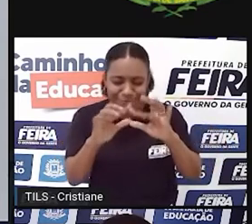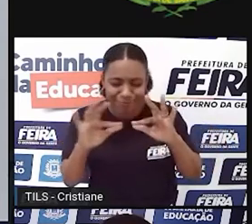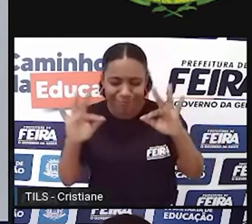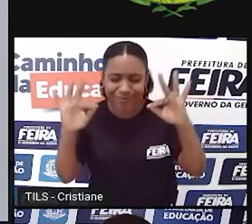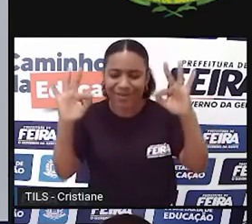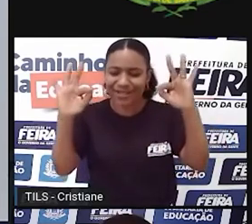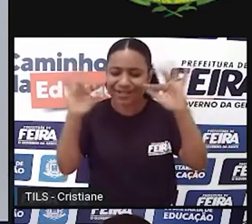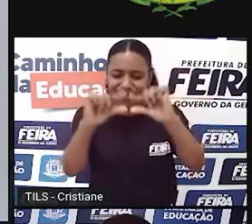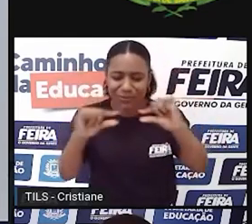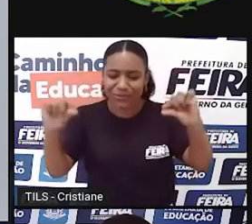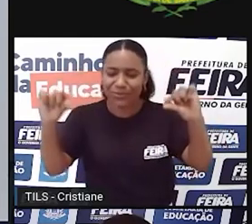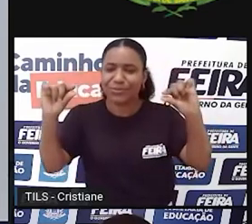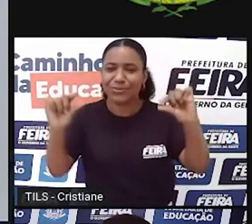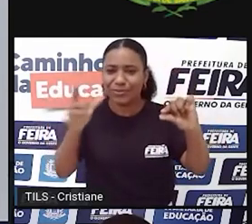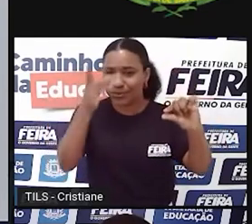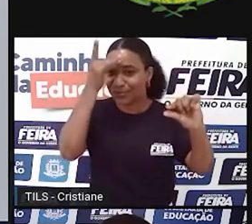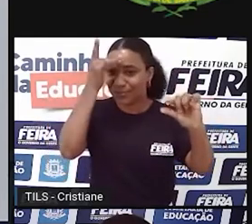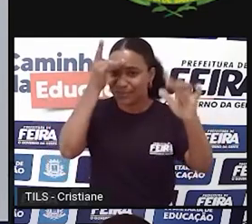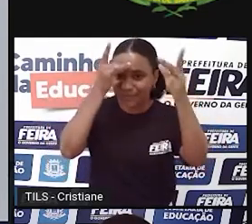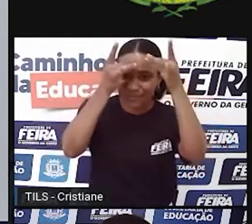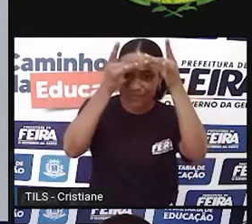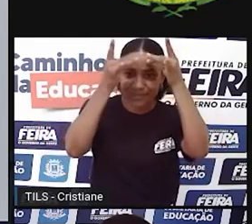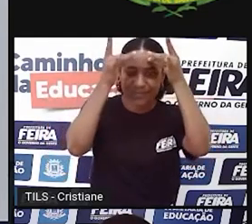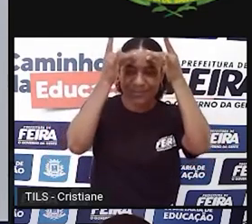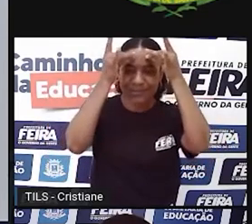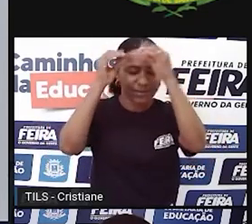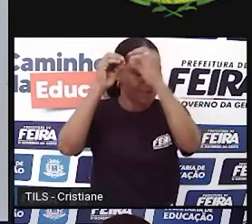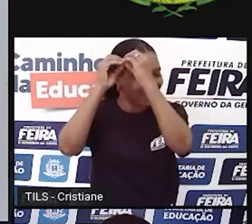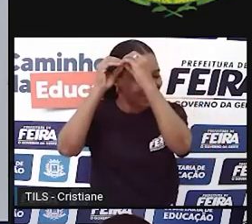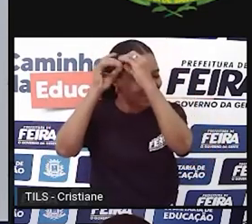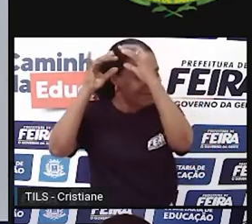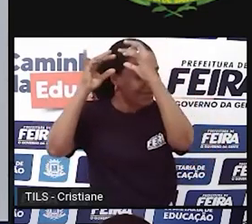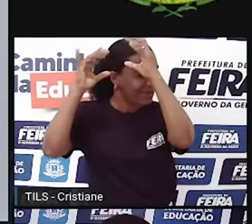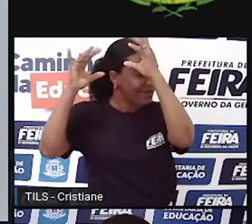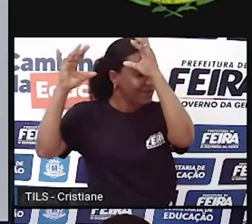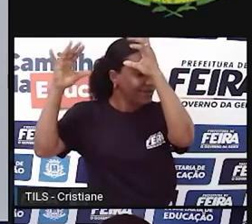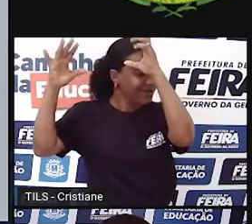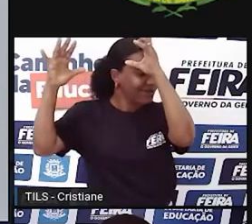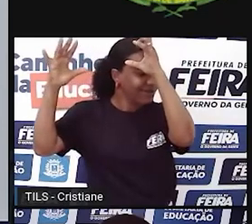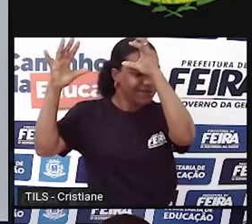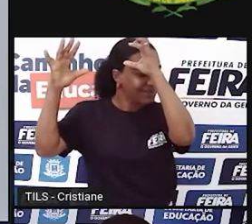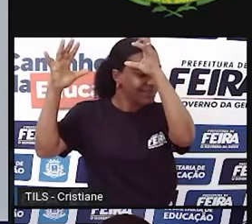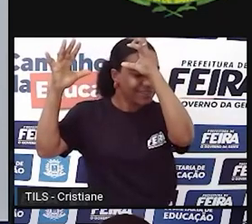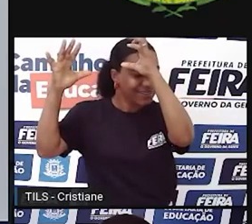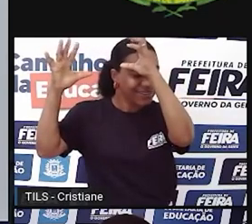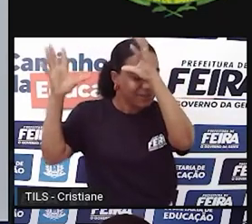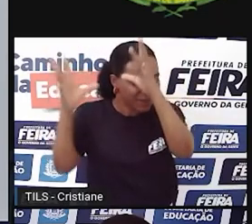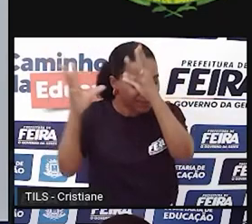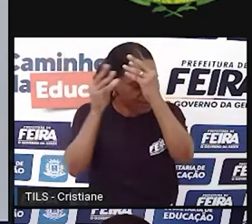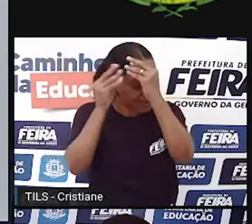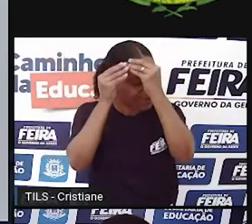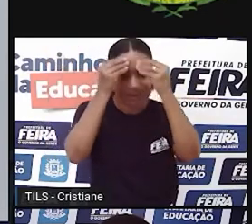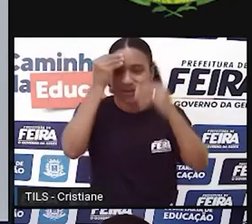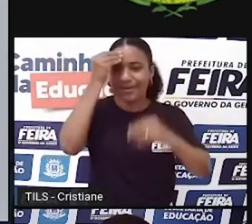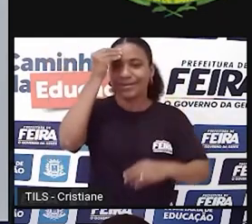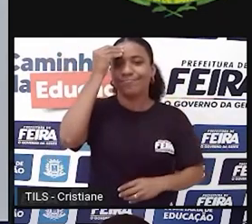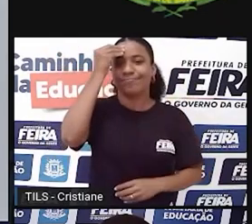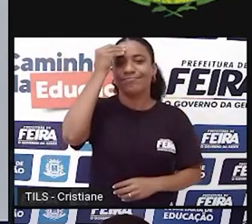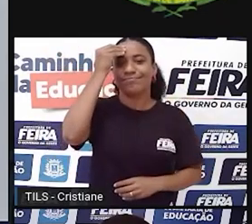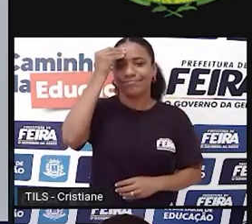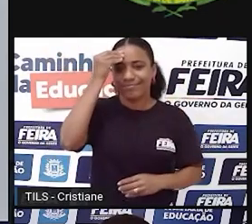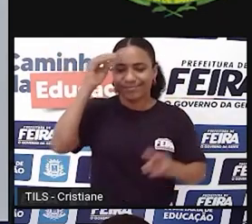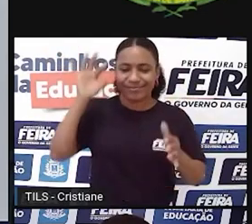que percorrem a linha da nossa imaginação, mas para juntar um bocado de